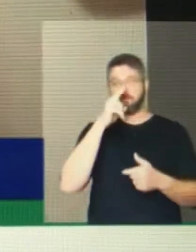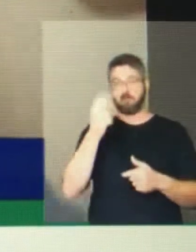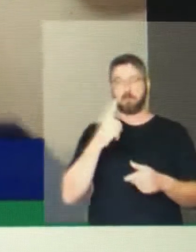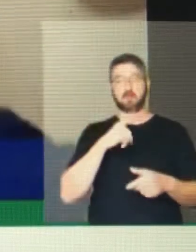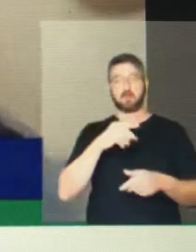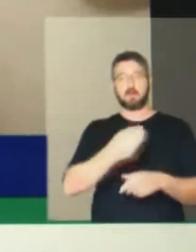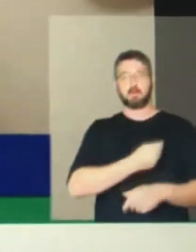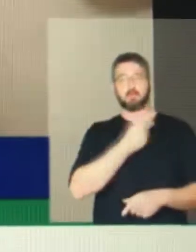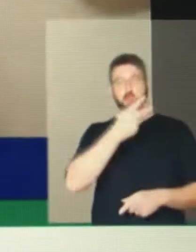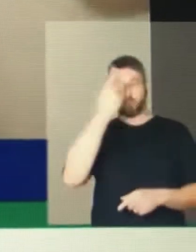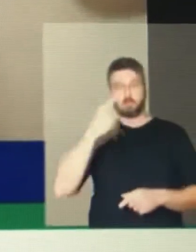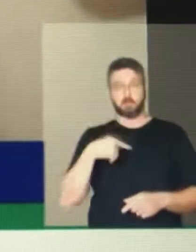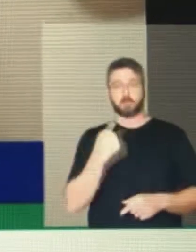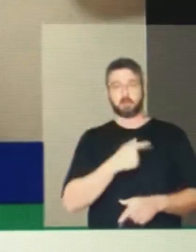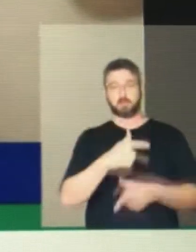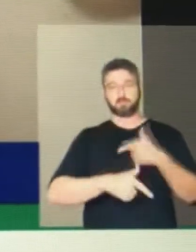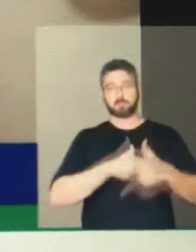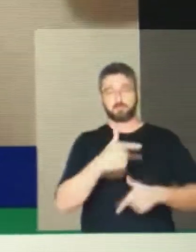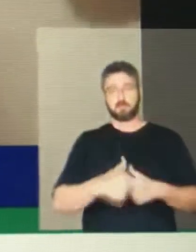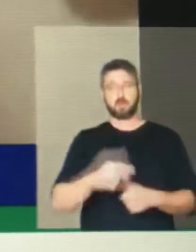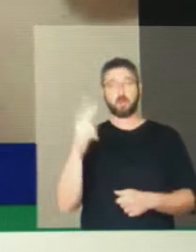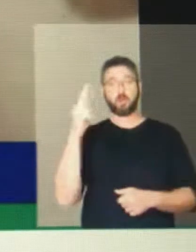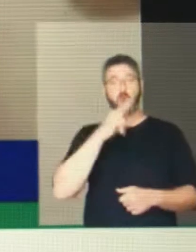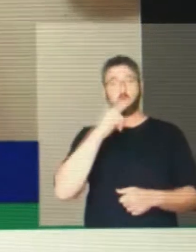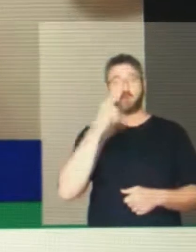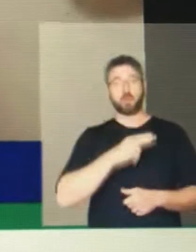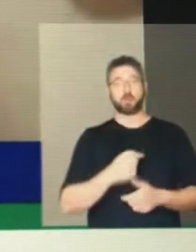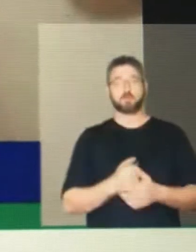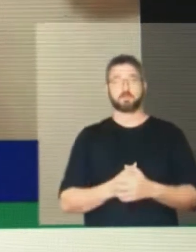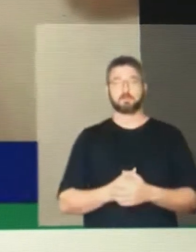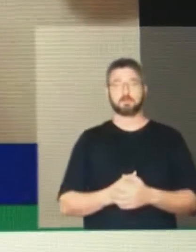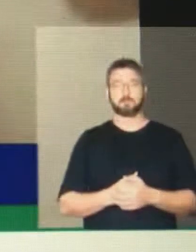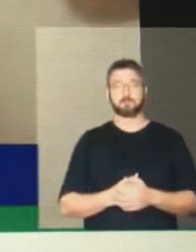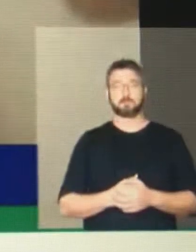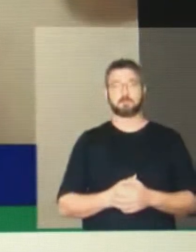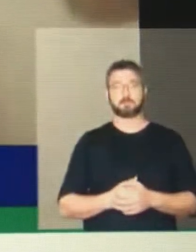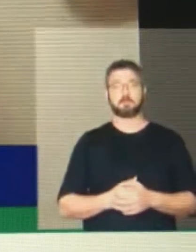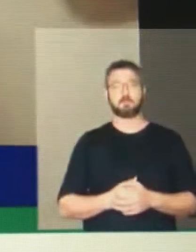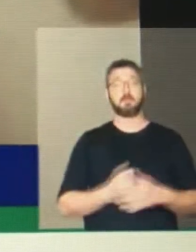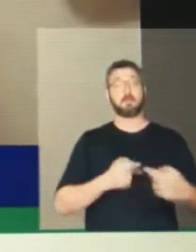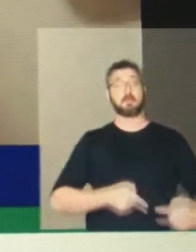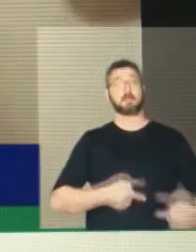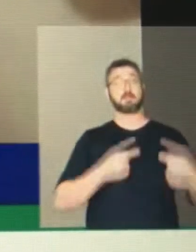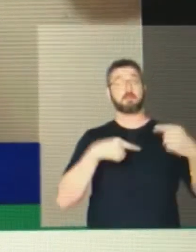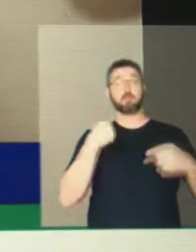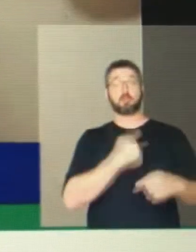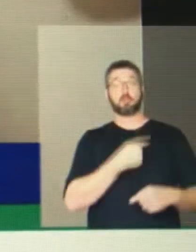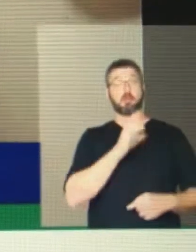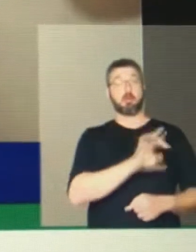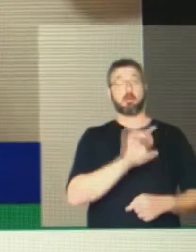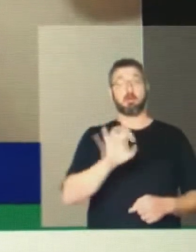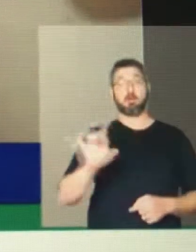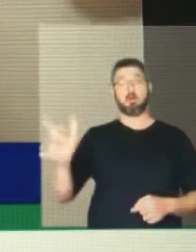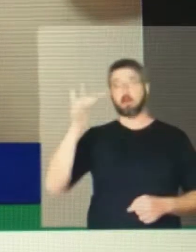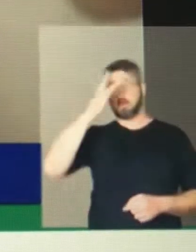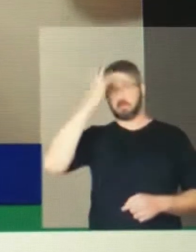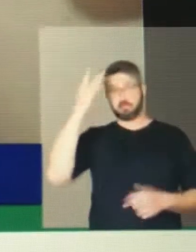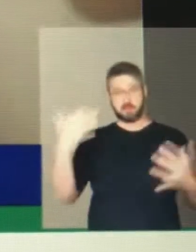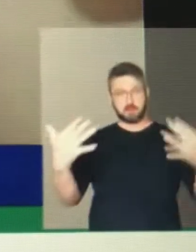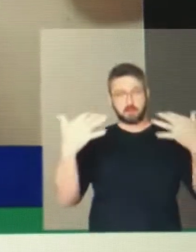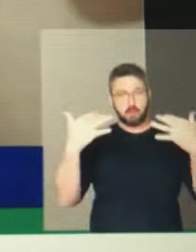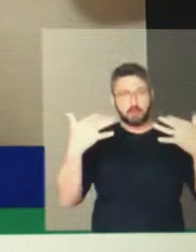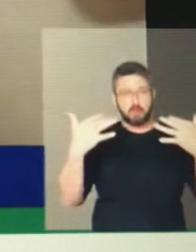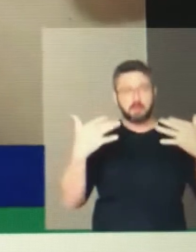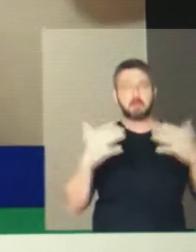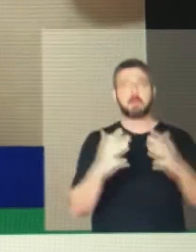um de nós e de todos que me assistem ou me ouvem. Consiga na próxima refeição enxergar além